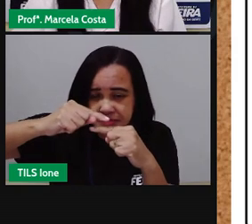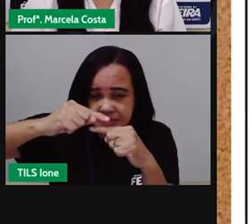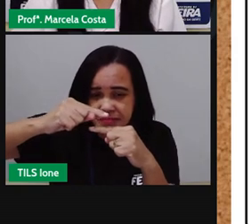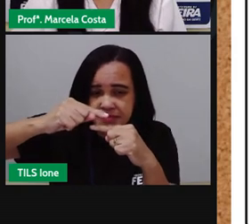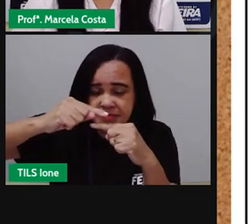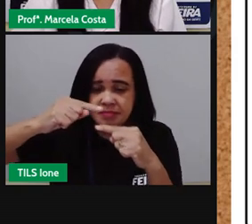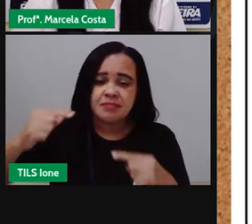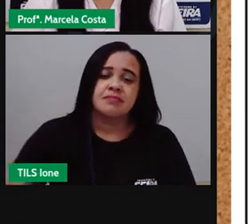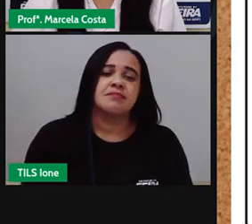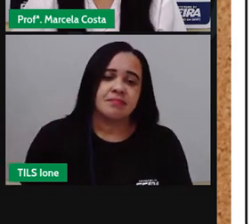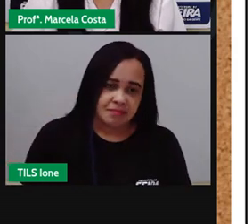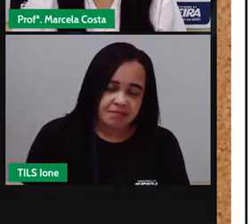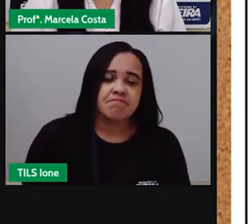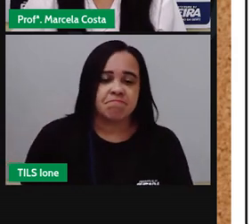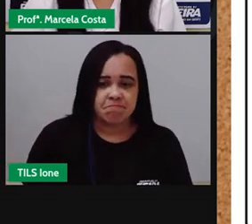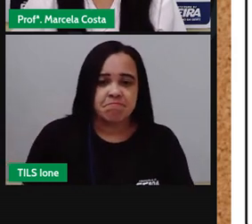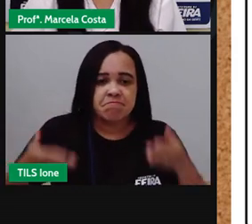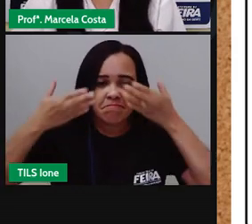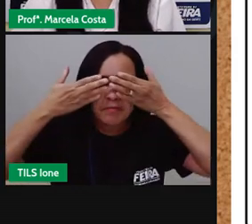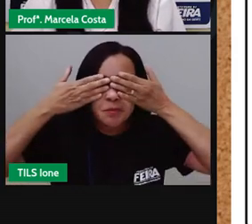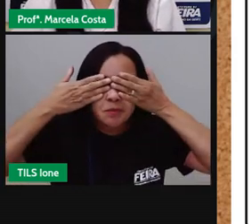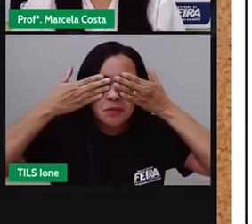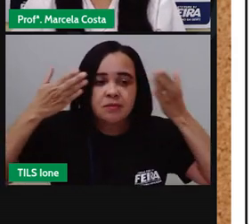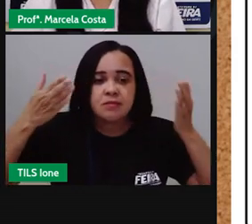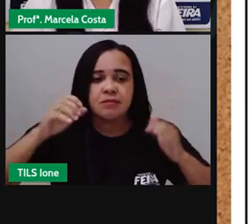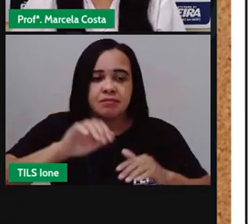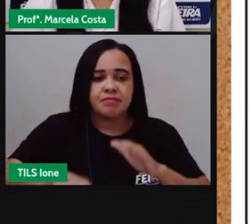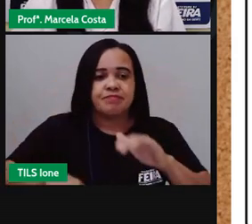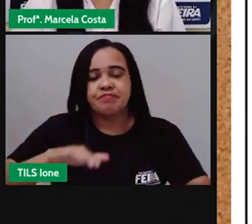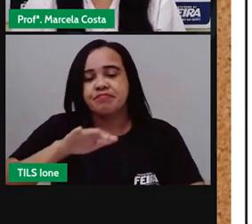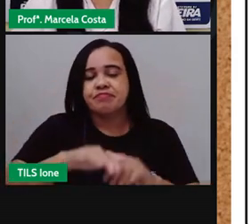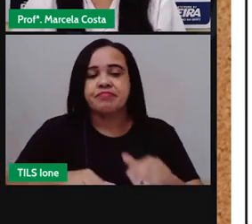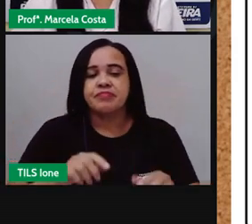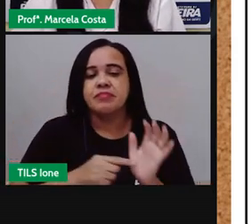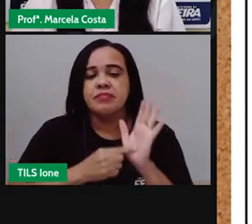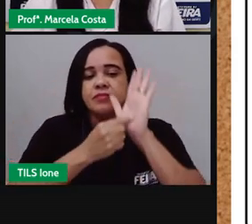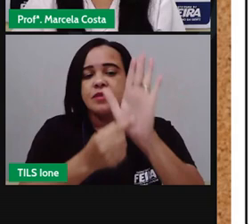cabra-cega que mostra aqui pra gente ó